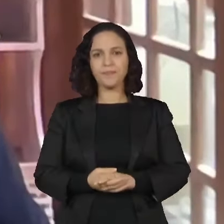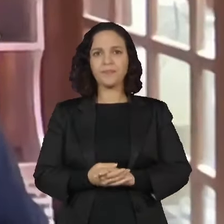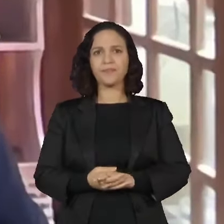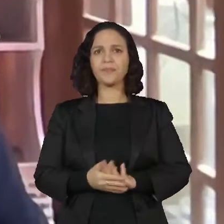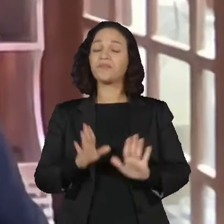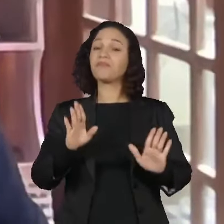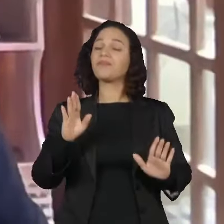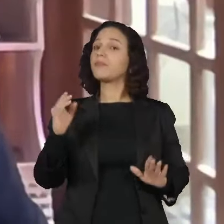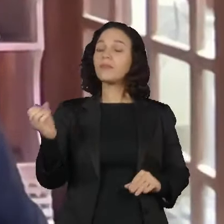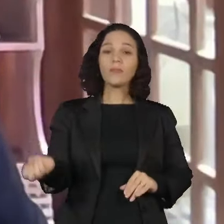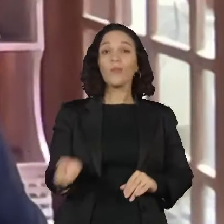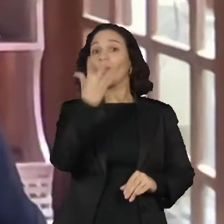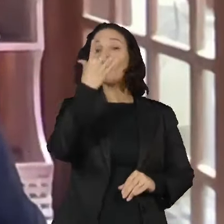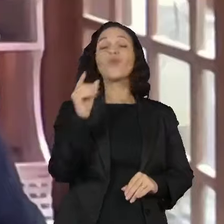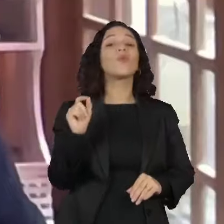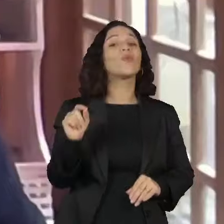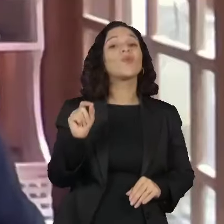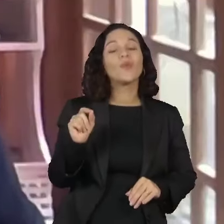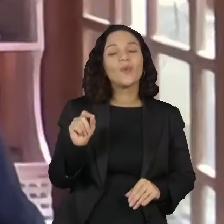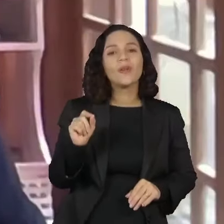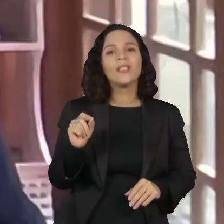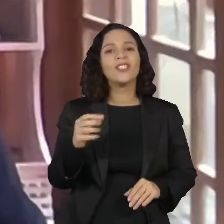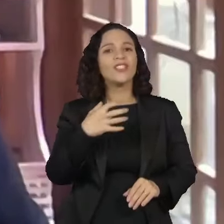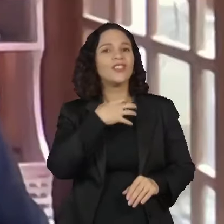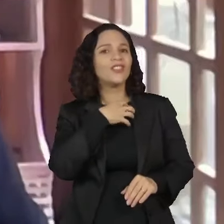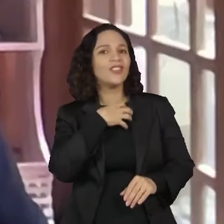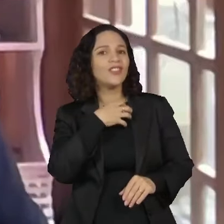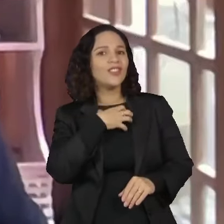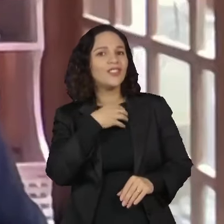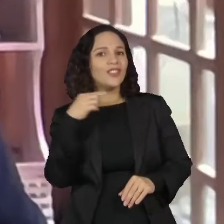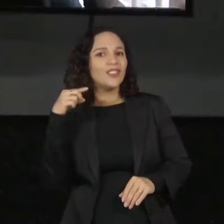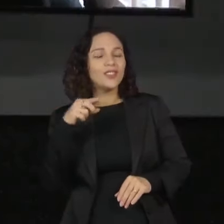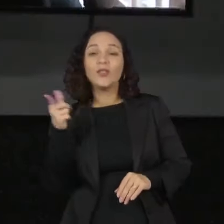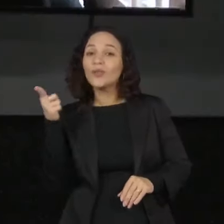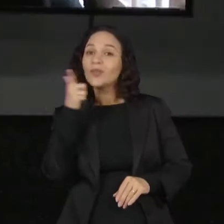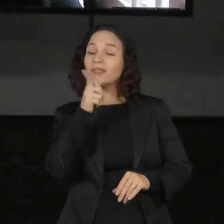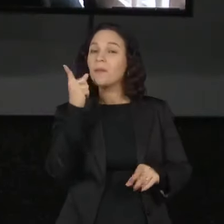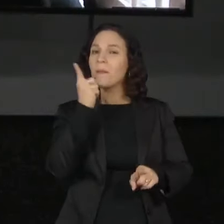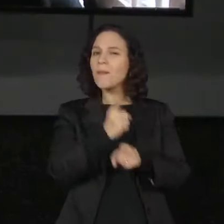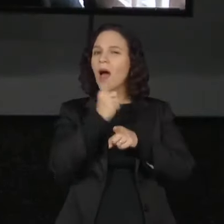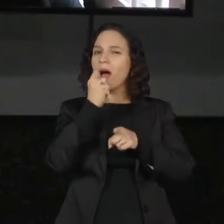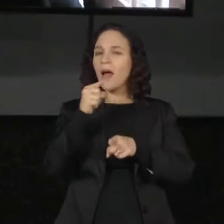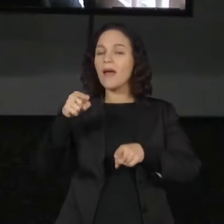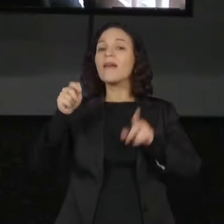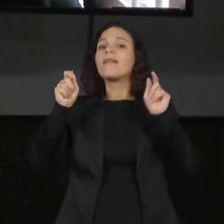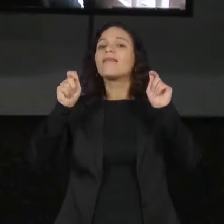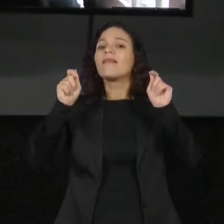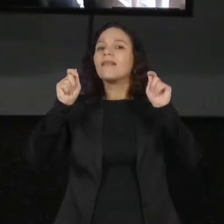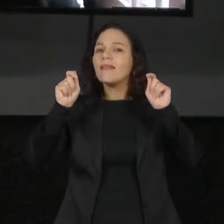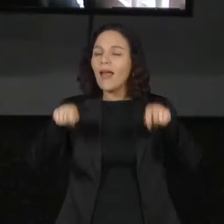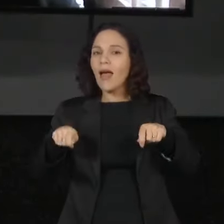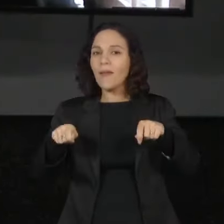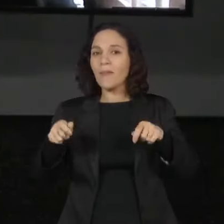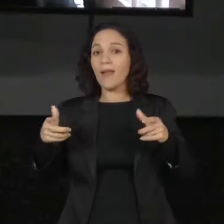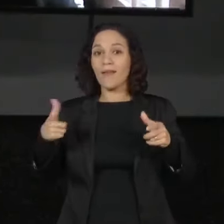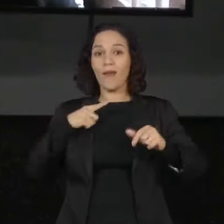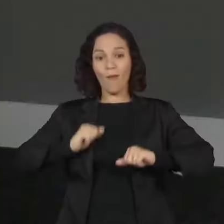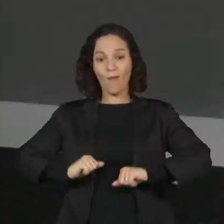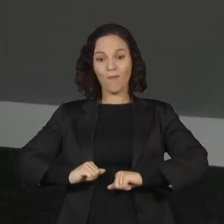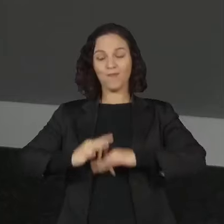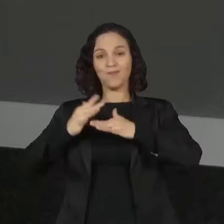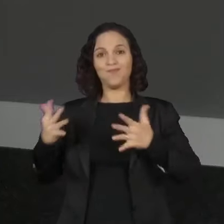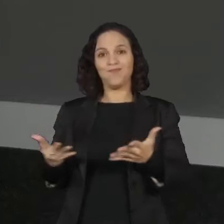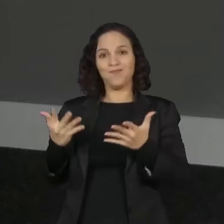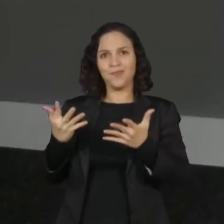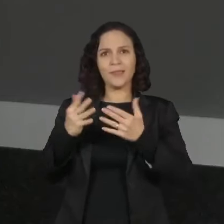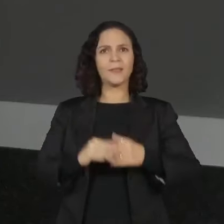ineditismo aqui? O ineditismo aqui foi a forma como a gente descobriu um mecanismo para ativar o sistema imunológico.